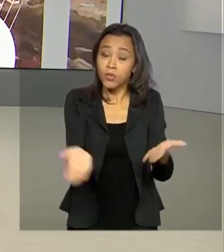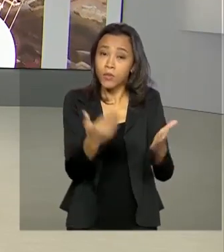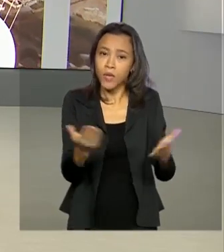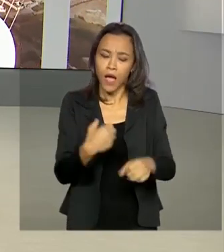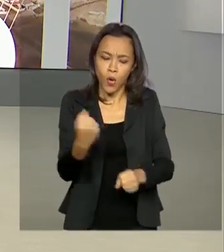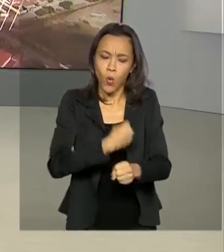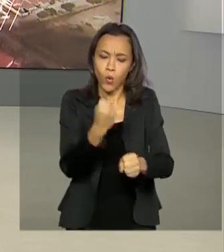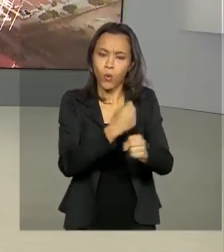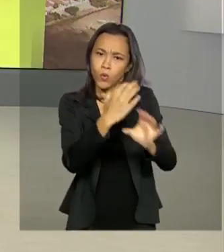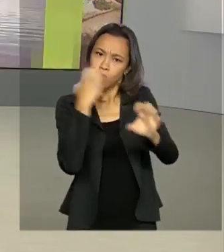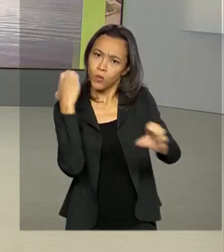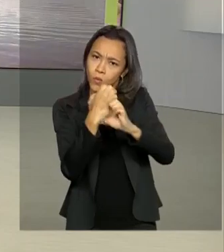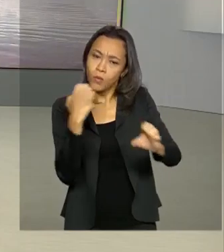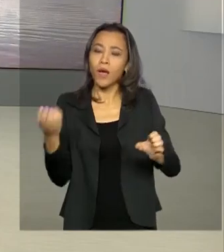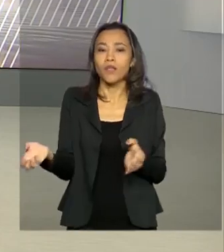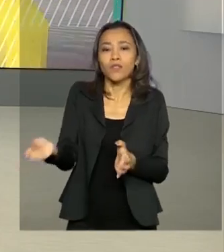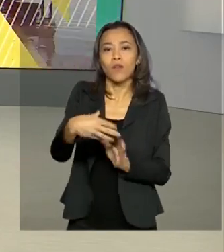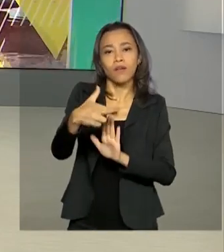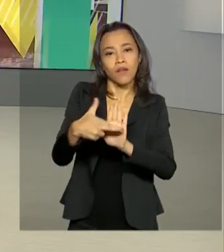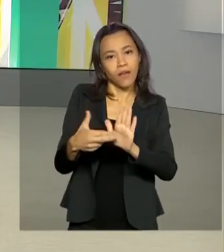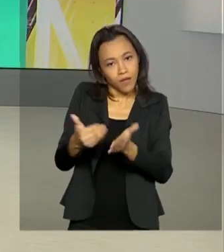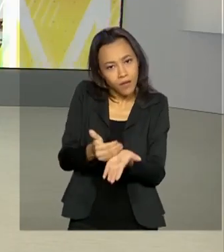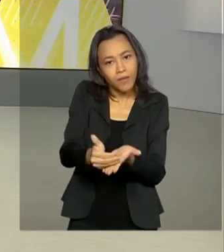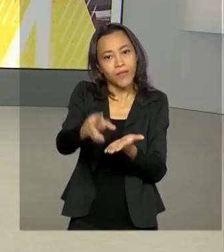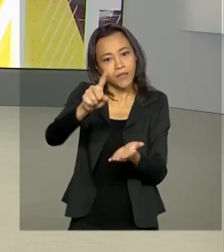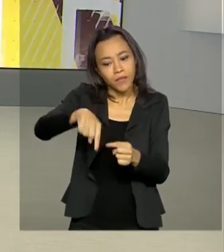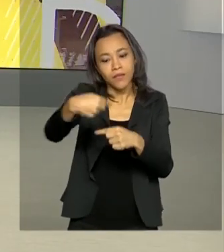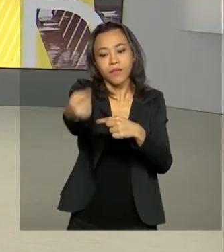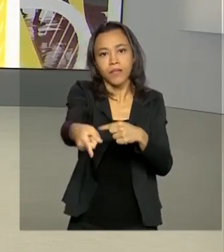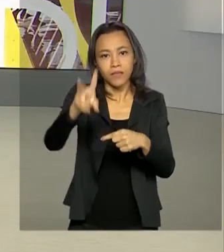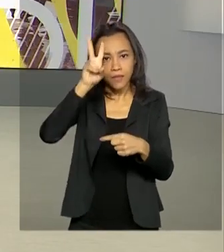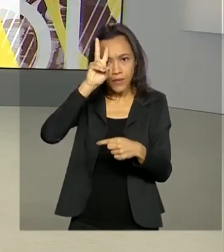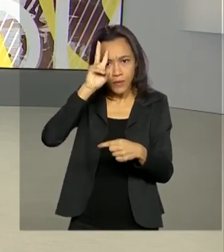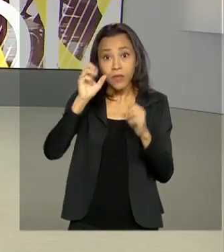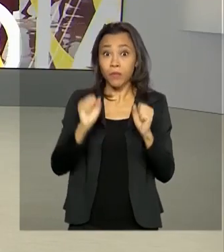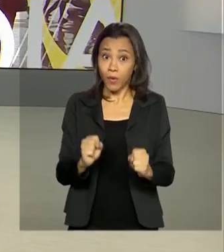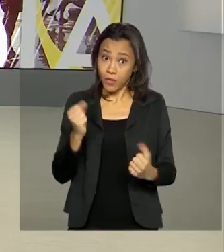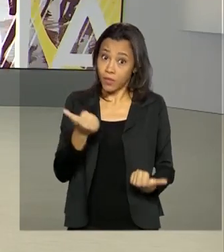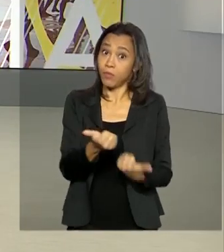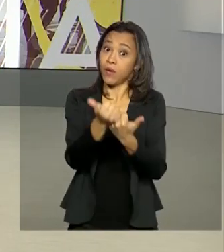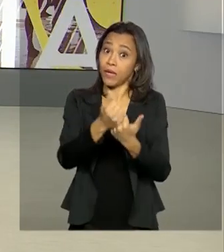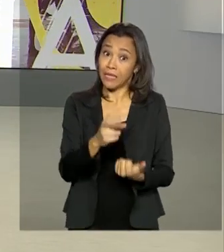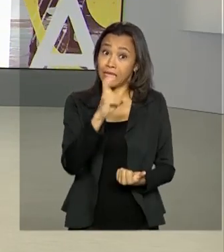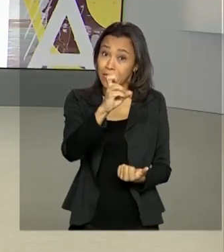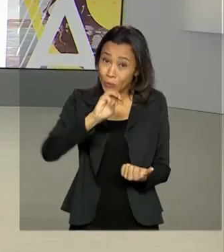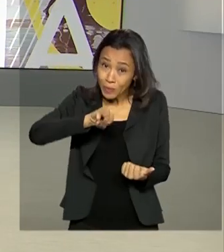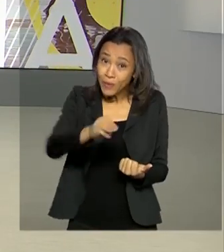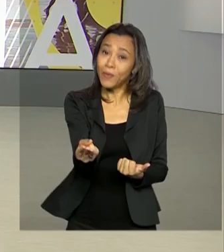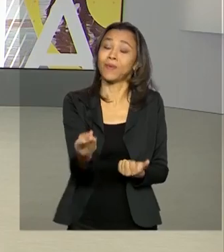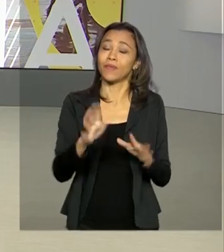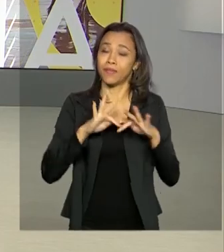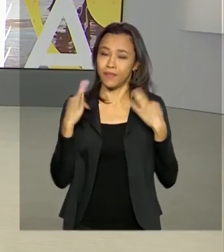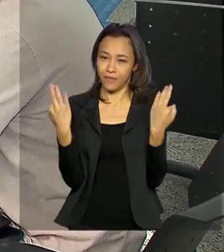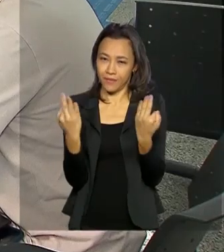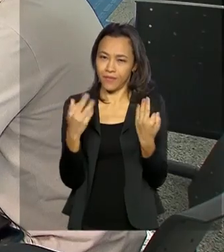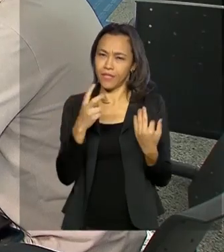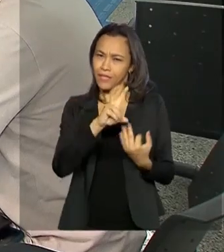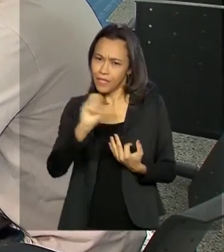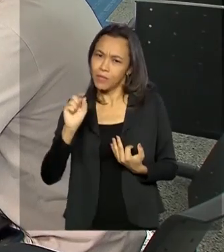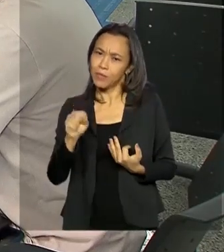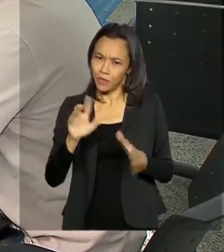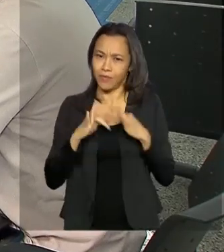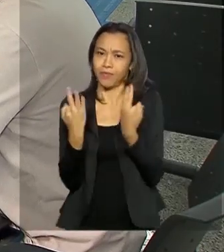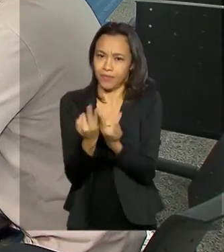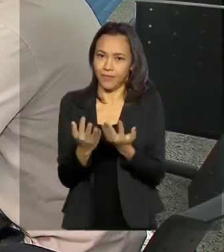novas regras passam a valer a partir da próxima segunda-feira e podem beneficiar até 5 milhões e meio de famílias. O